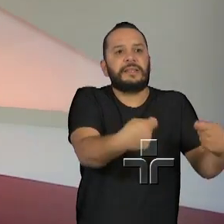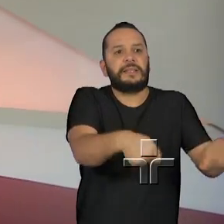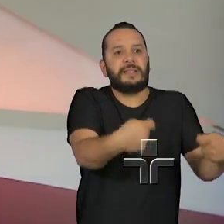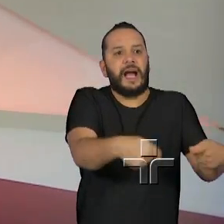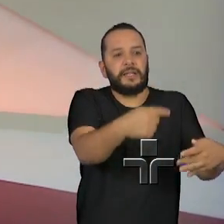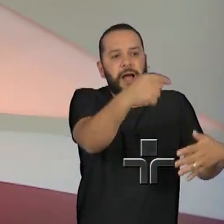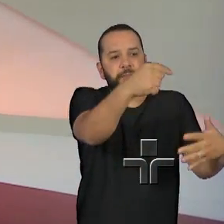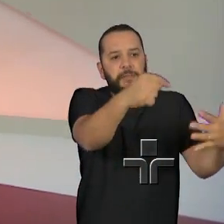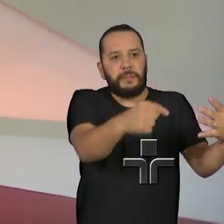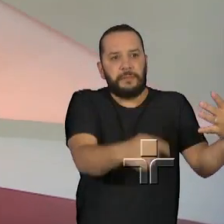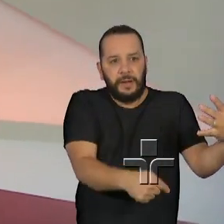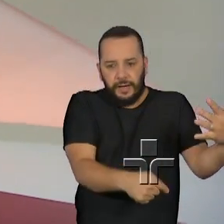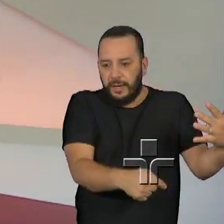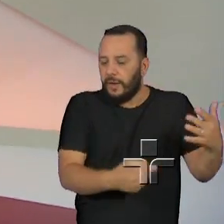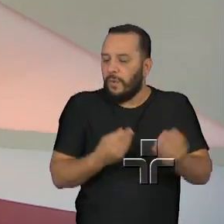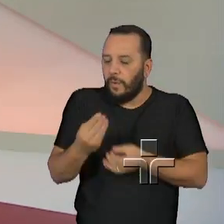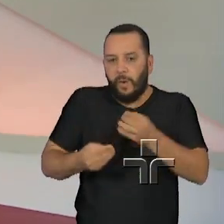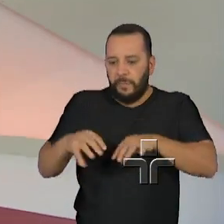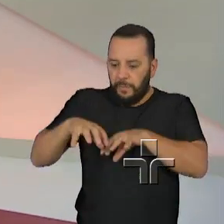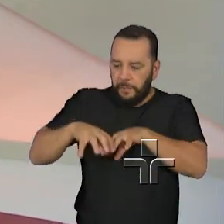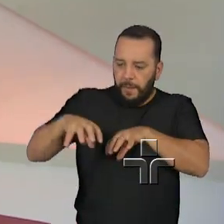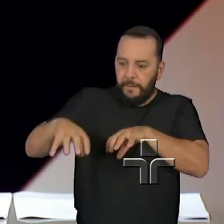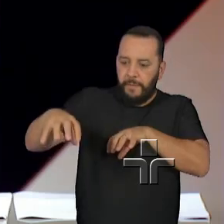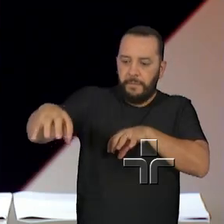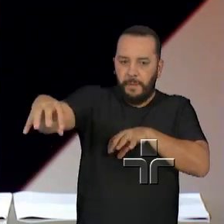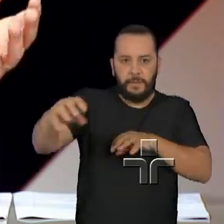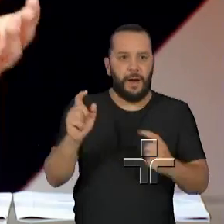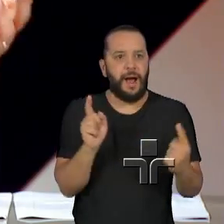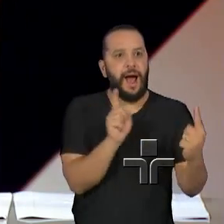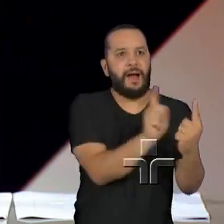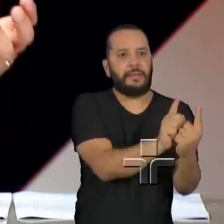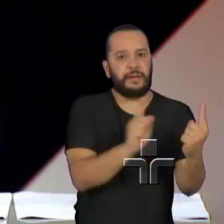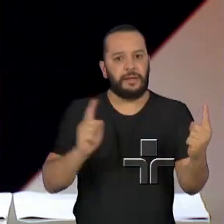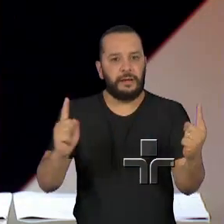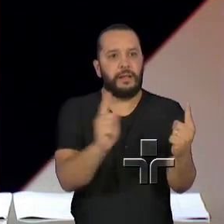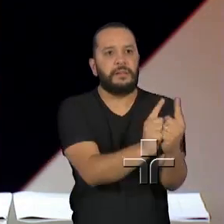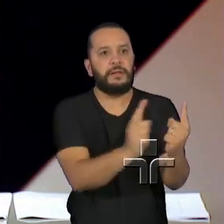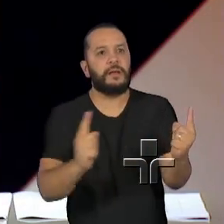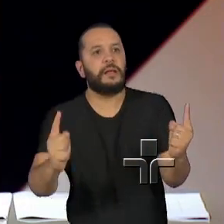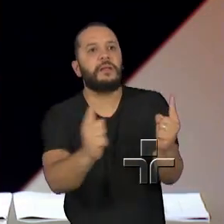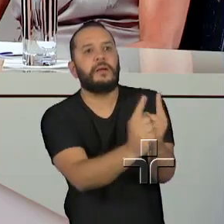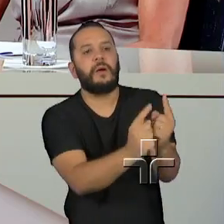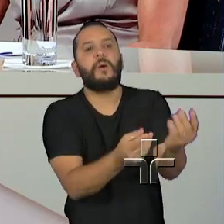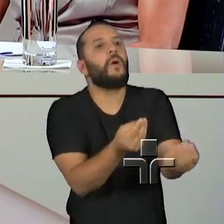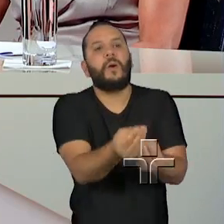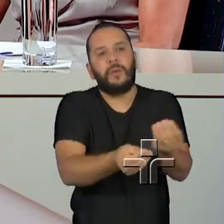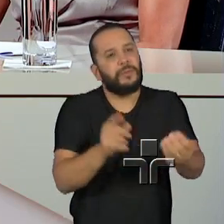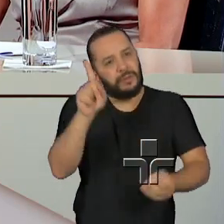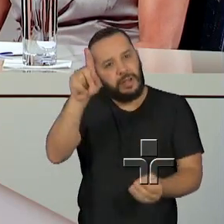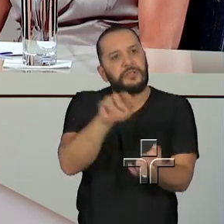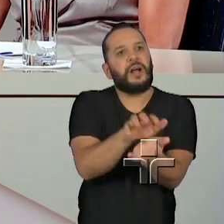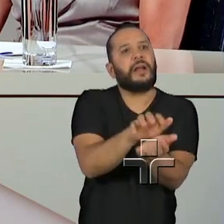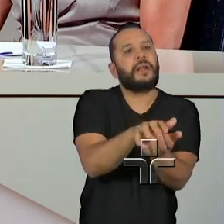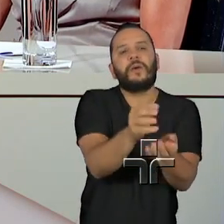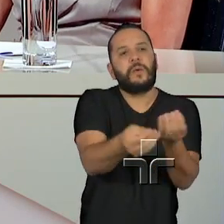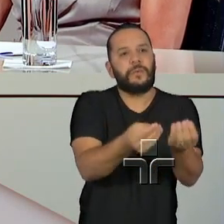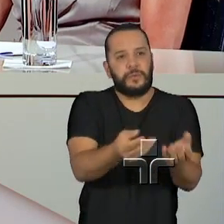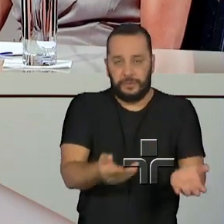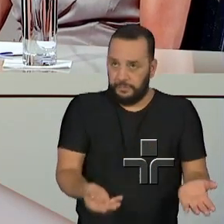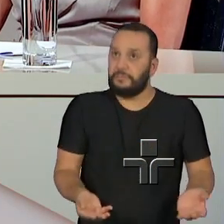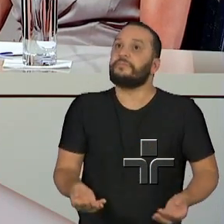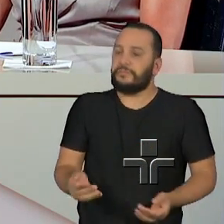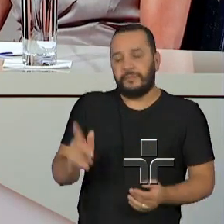e as entidades de atendimento? Como é que isso funcionou lá em Jacareí, Renata? Esse tipo de avaliação, ele é